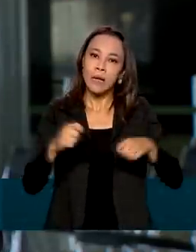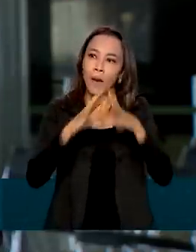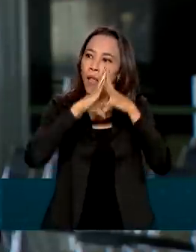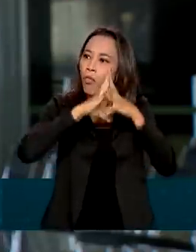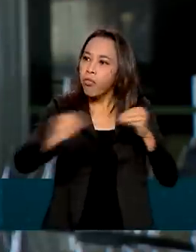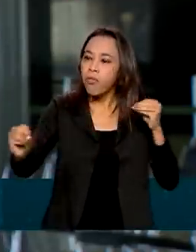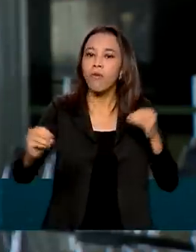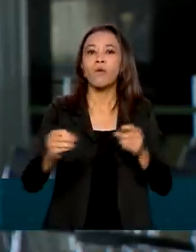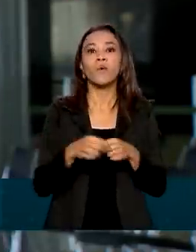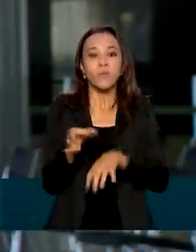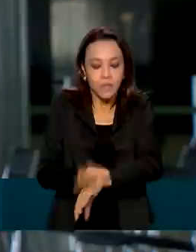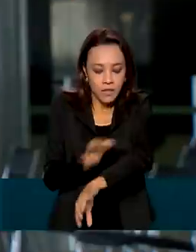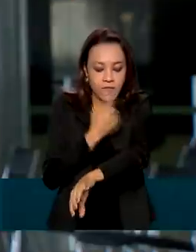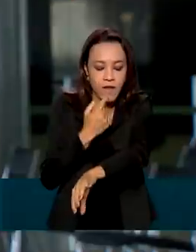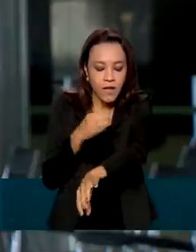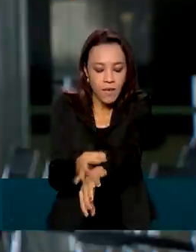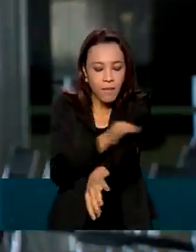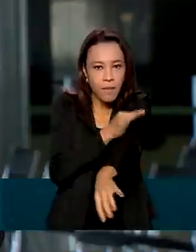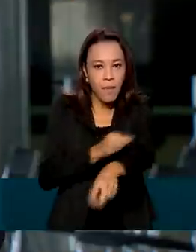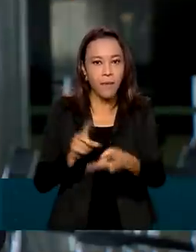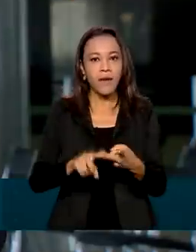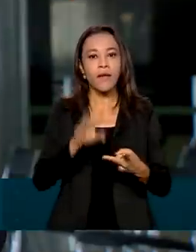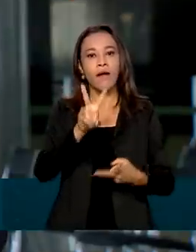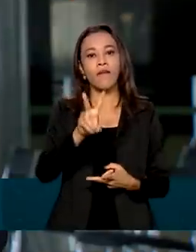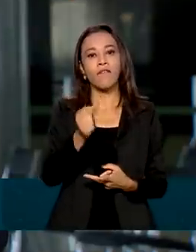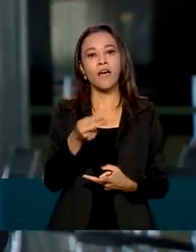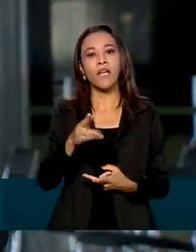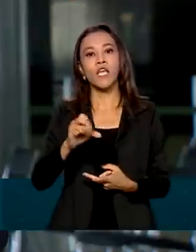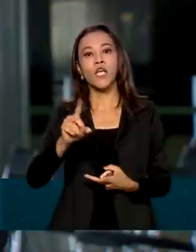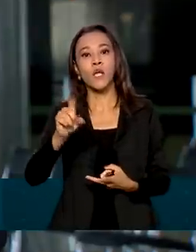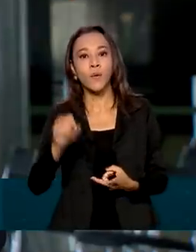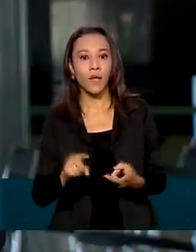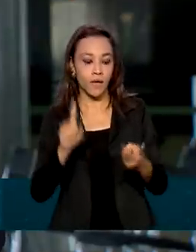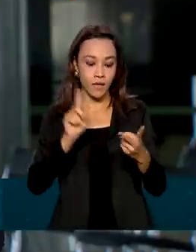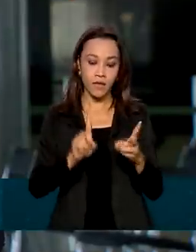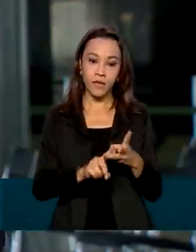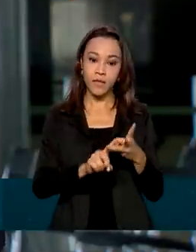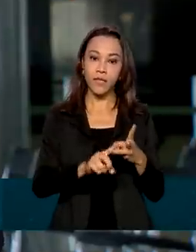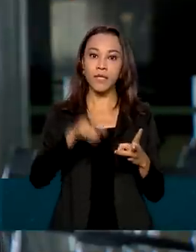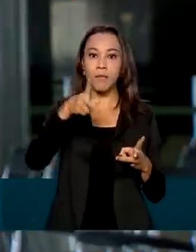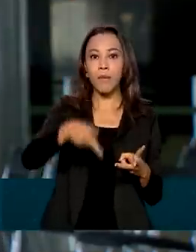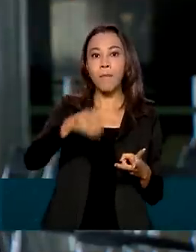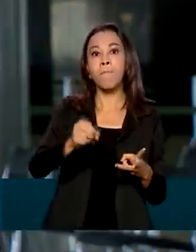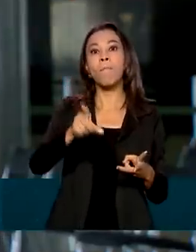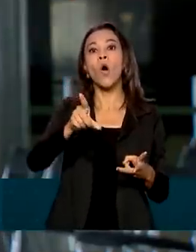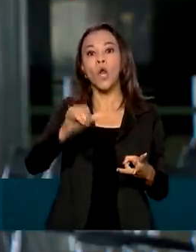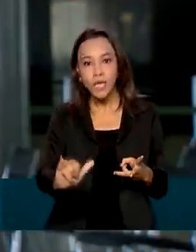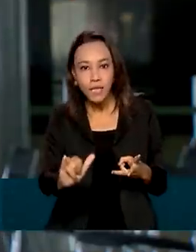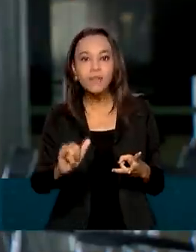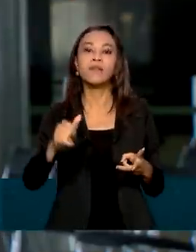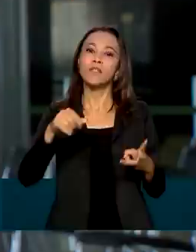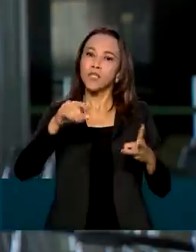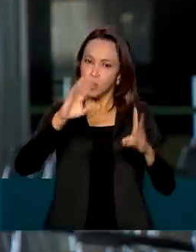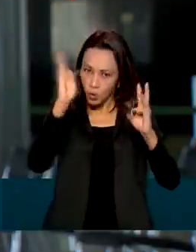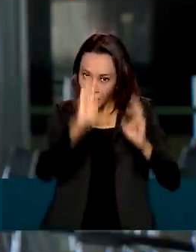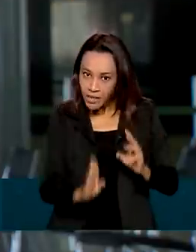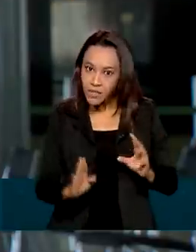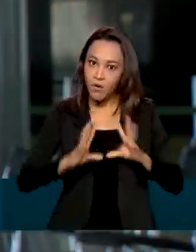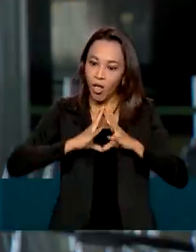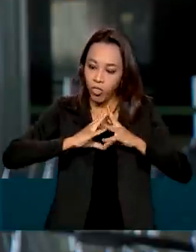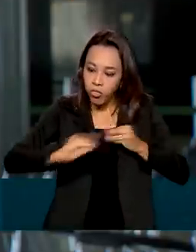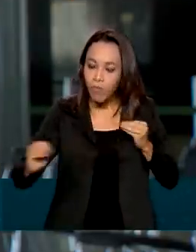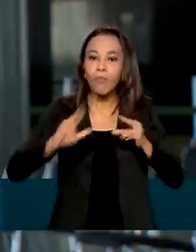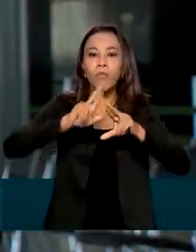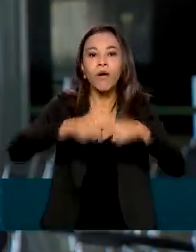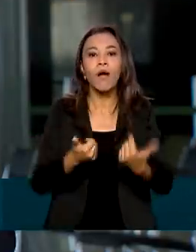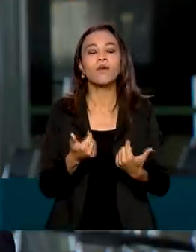o sarampo e também a varíola e a poliomielite. É poliomielite, sarampo e varíola aqui no Brasil com esse programa